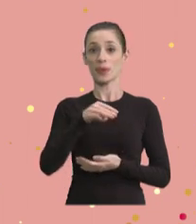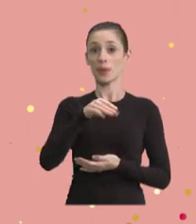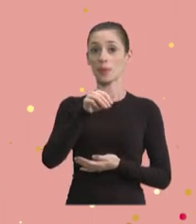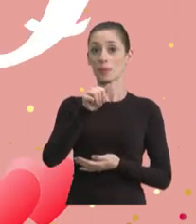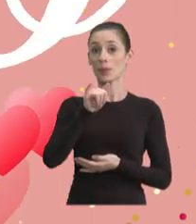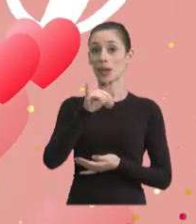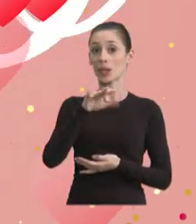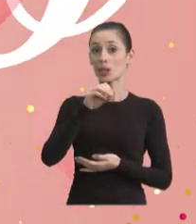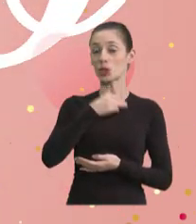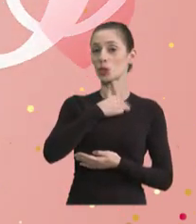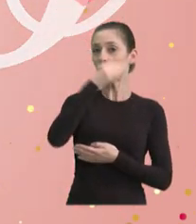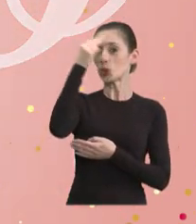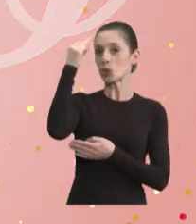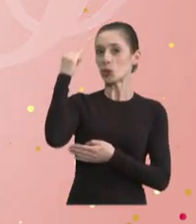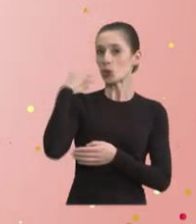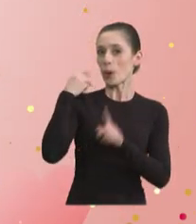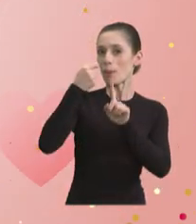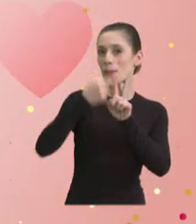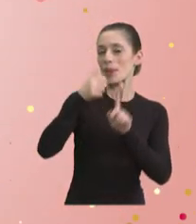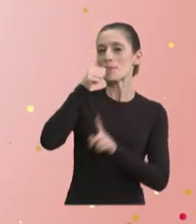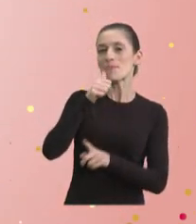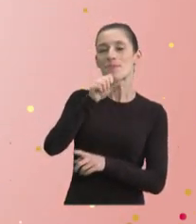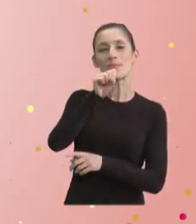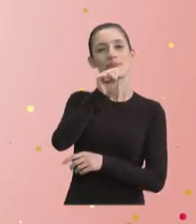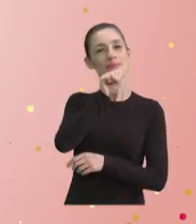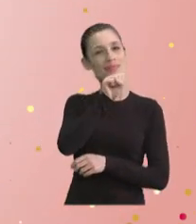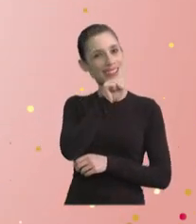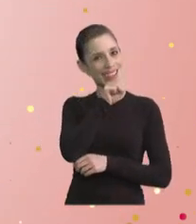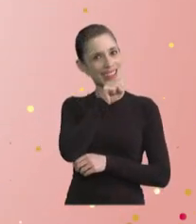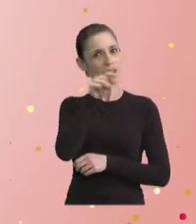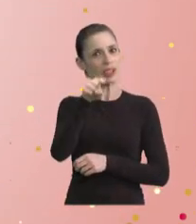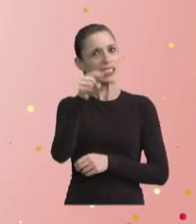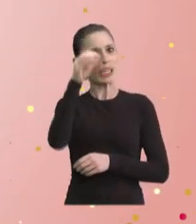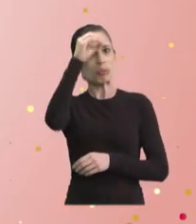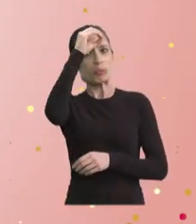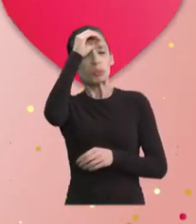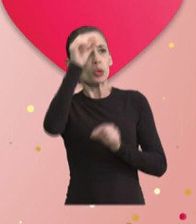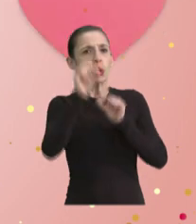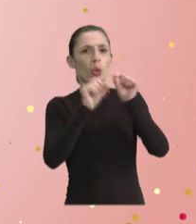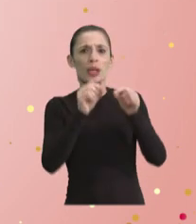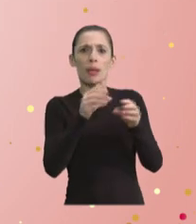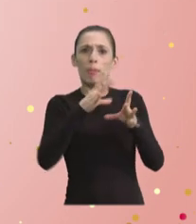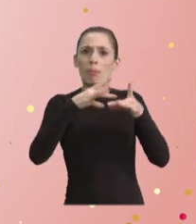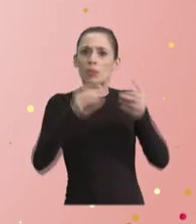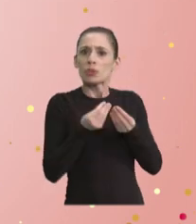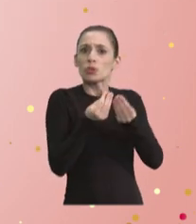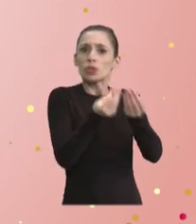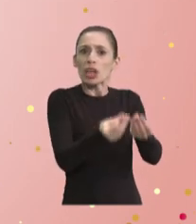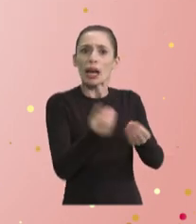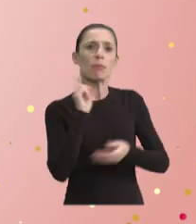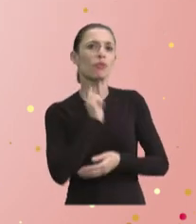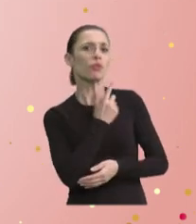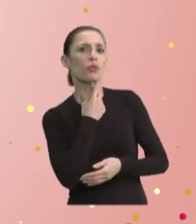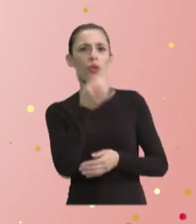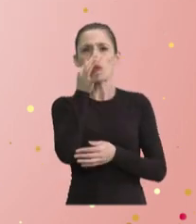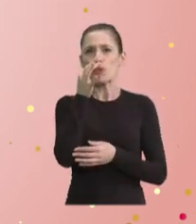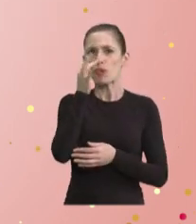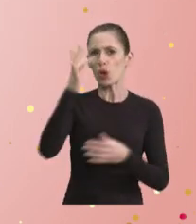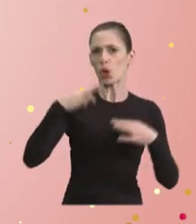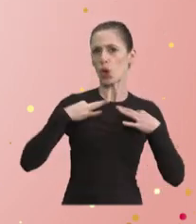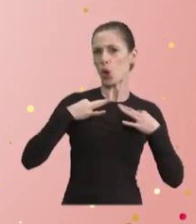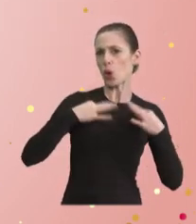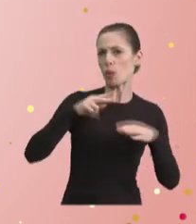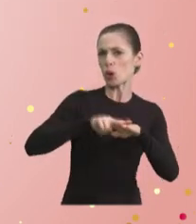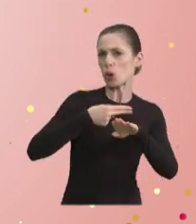Maio é o mês das mães e você não sabe o que dar para ela. Você vai dar um perfume, flores, chocolate,